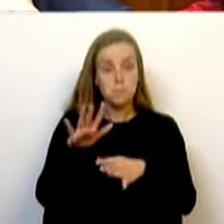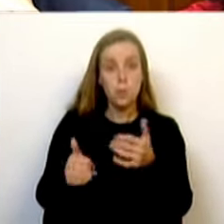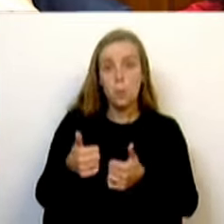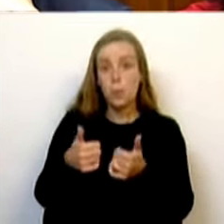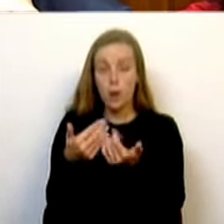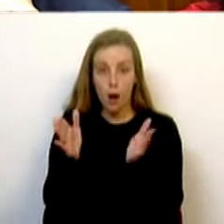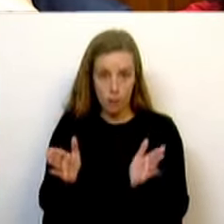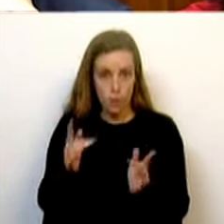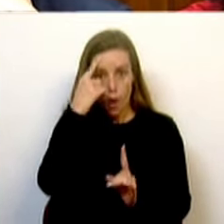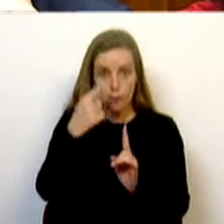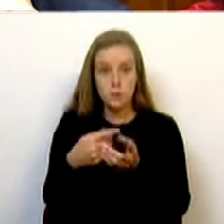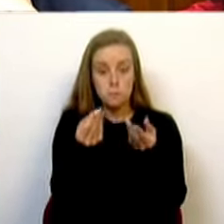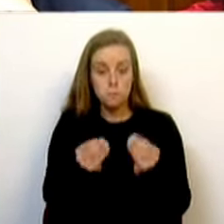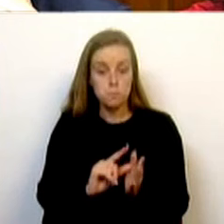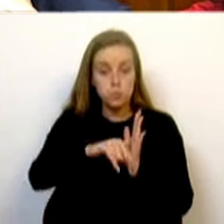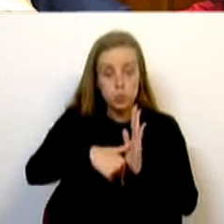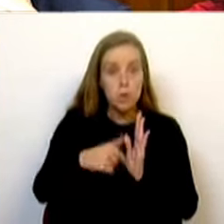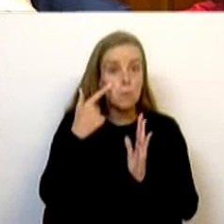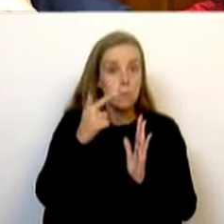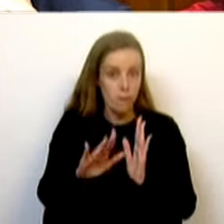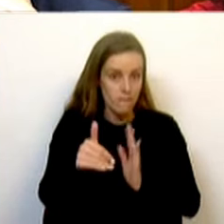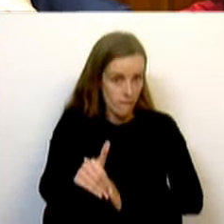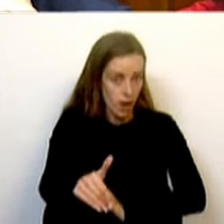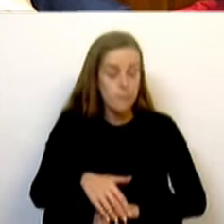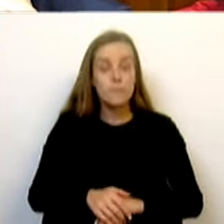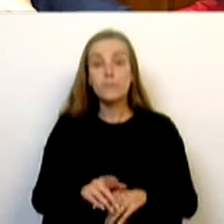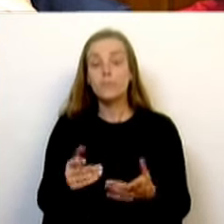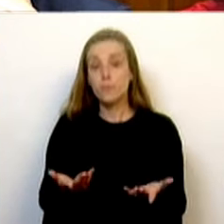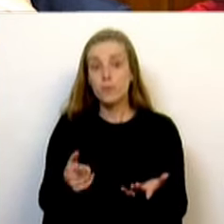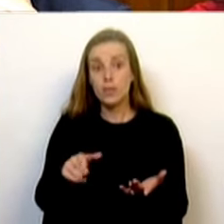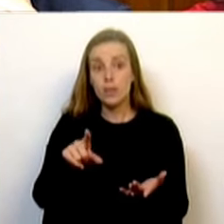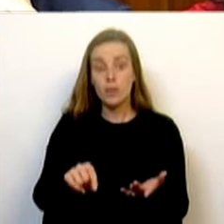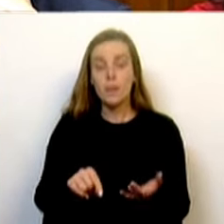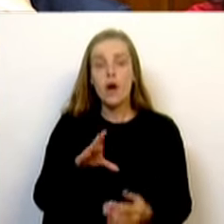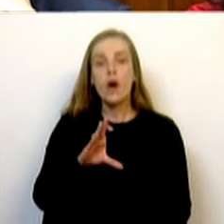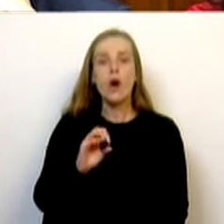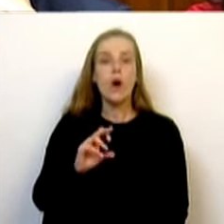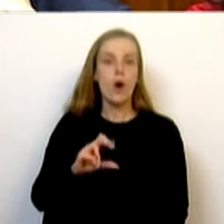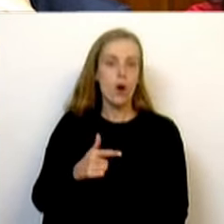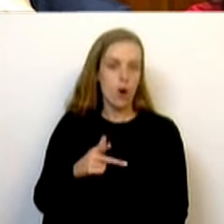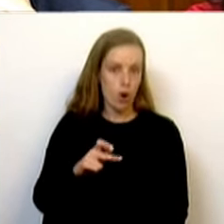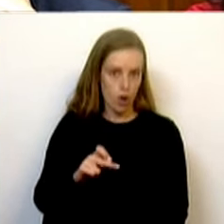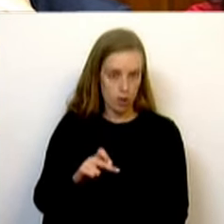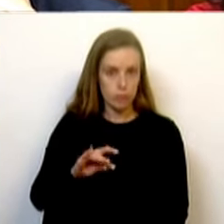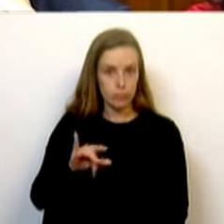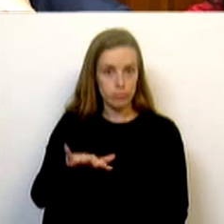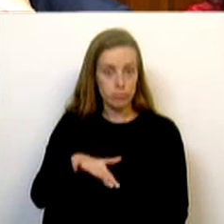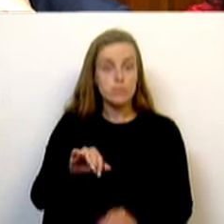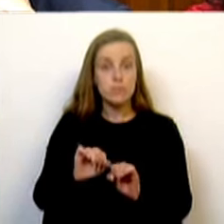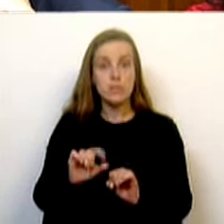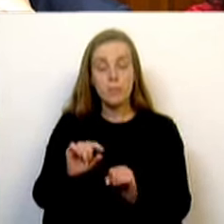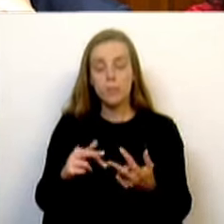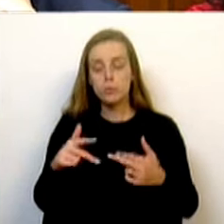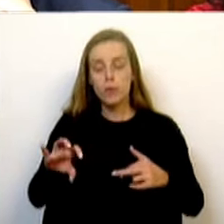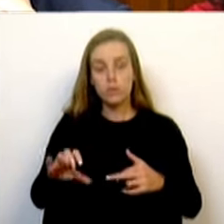para a elaboração do projeto e assim será feito. Relativamente à cadeia da Horta, há um contrato inter-administrativo assinado com o respectivo